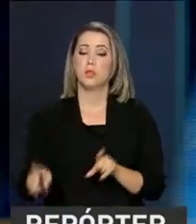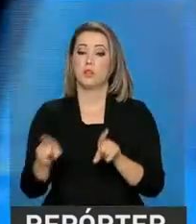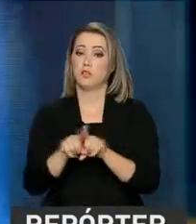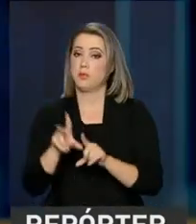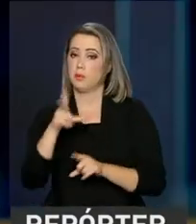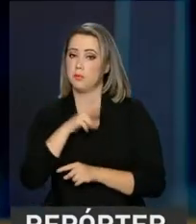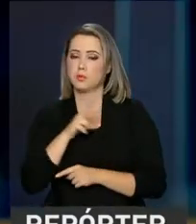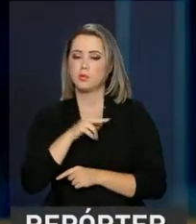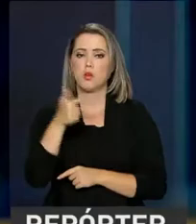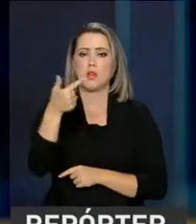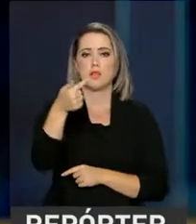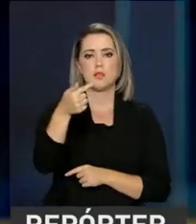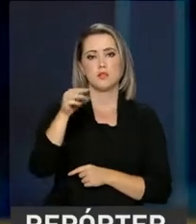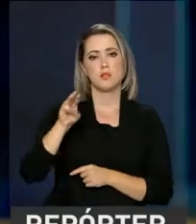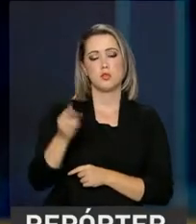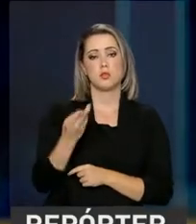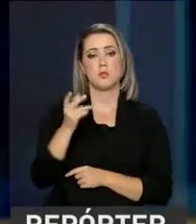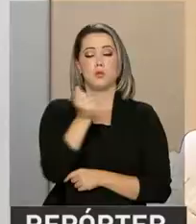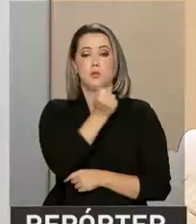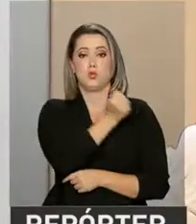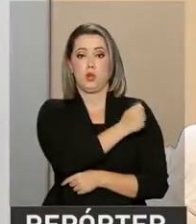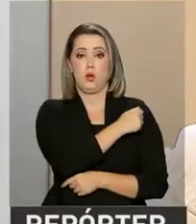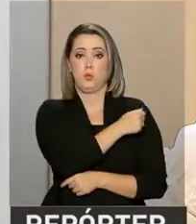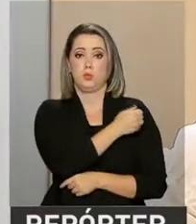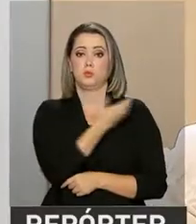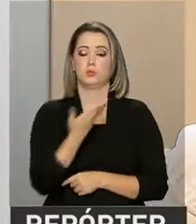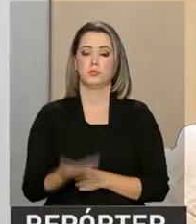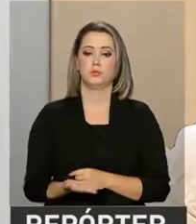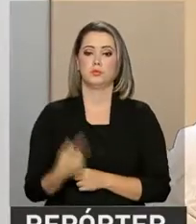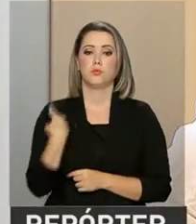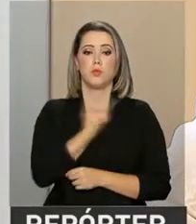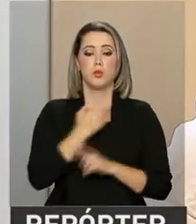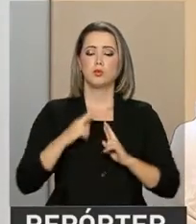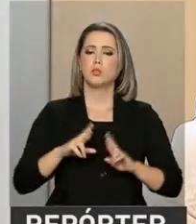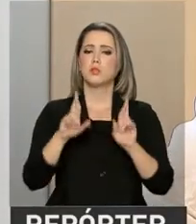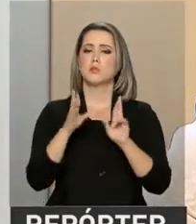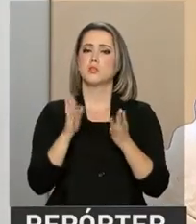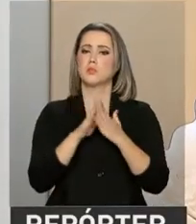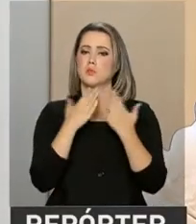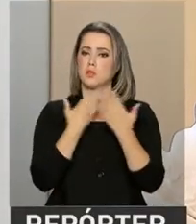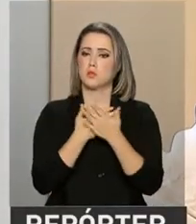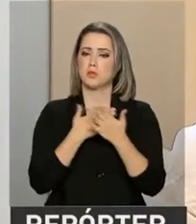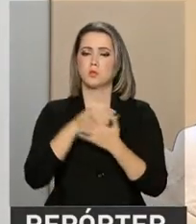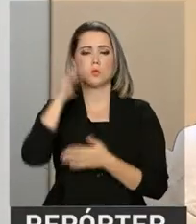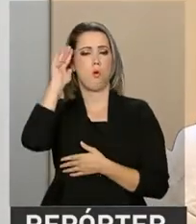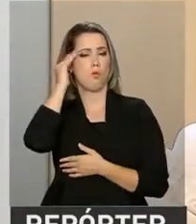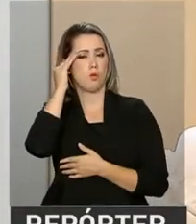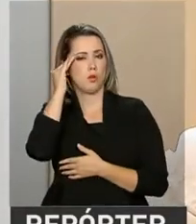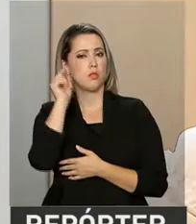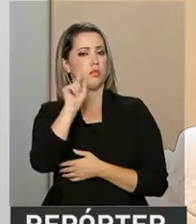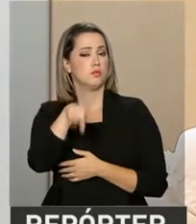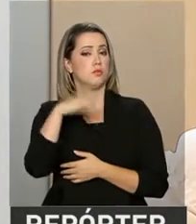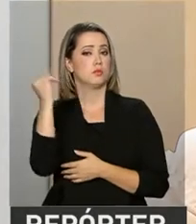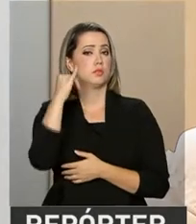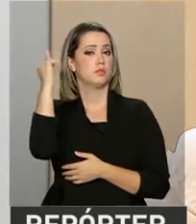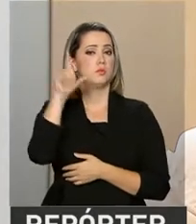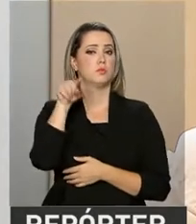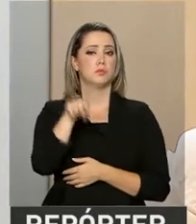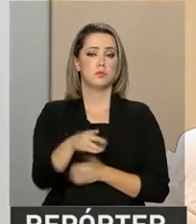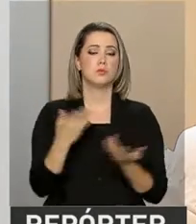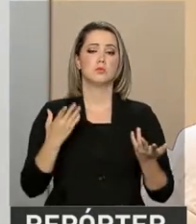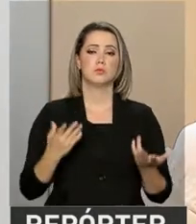total de 7 milhões e meio de alunos. Nós esperamos que as escolas compreendam como é importante